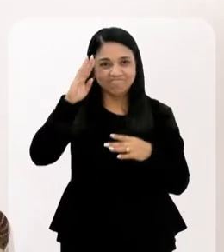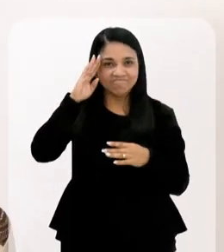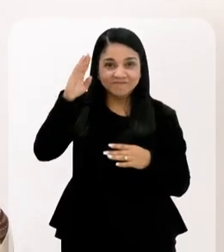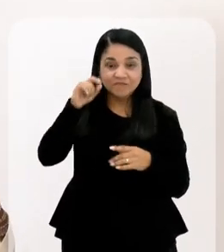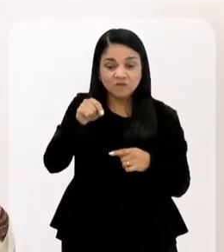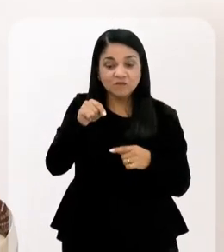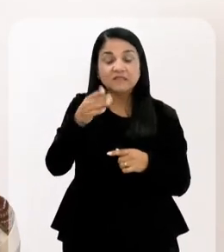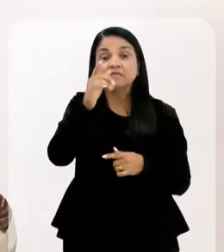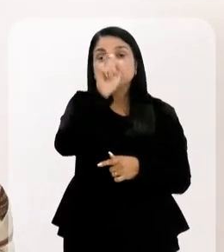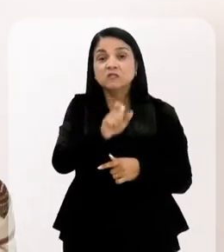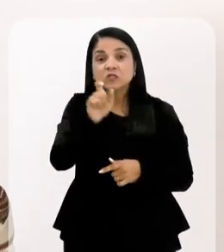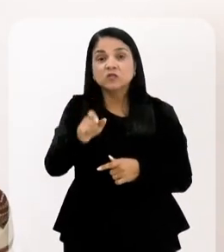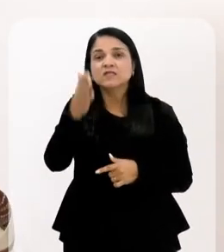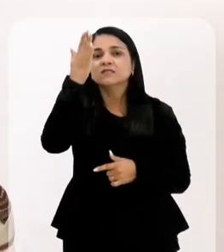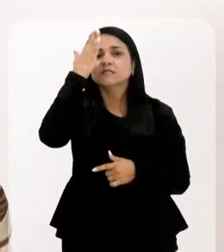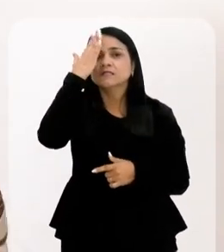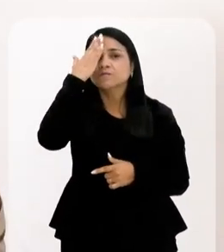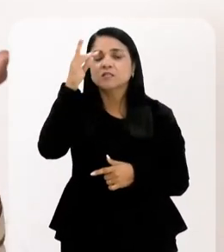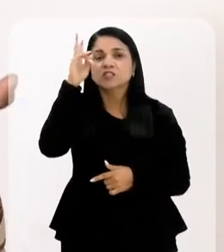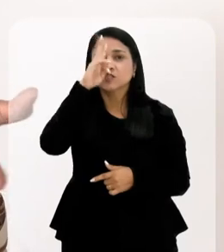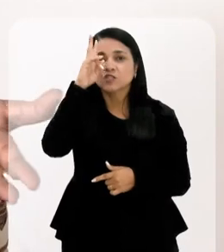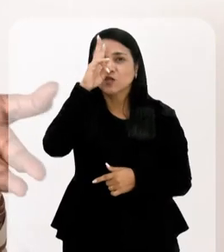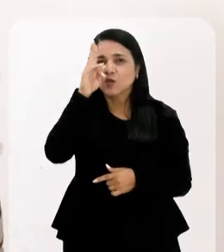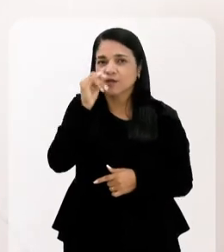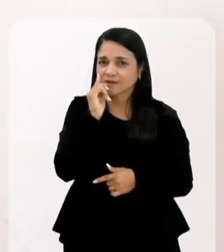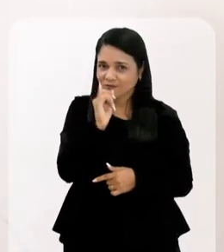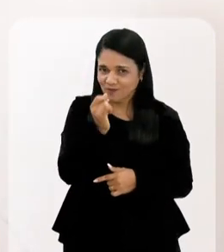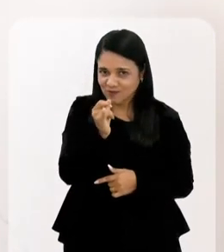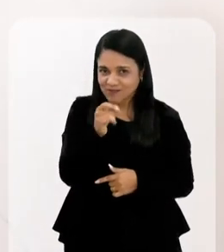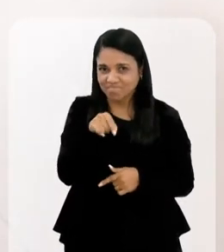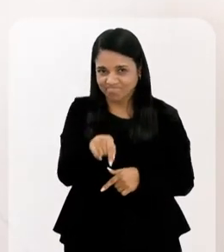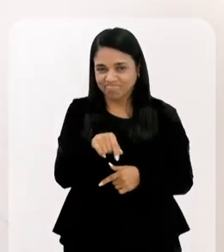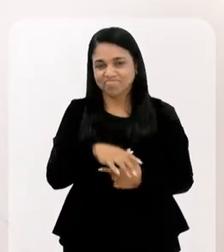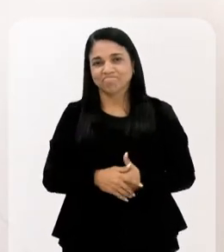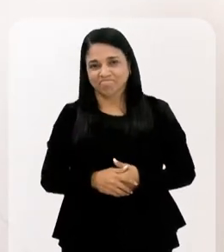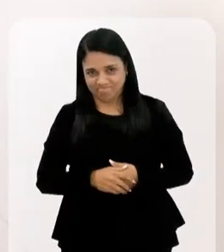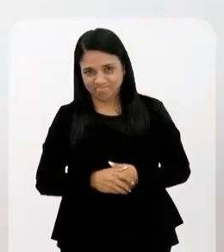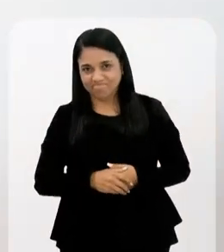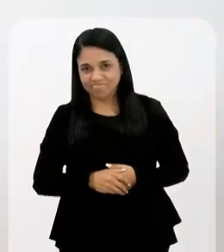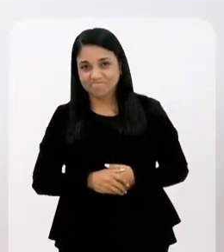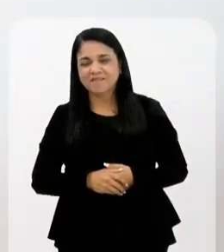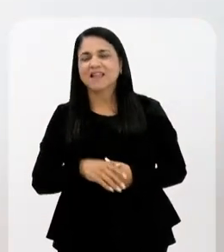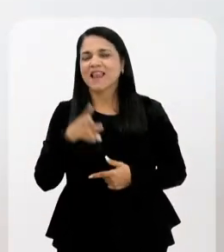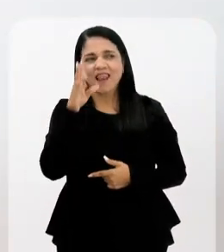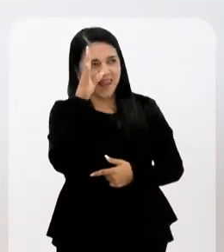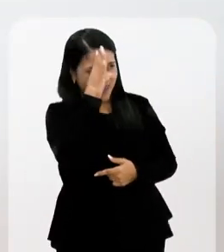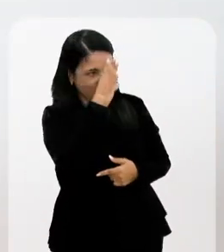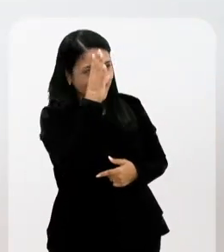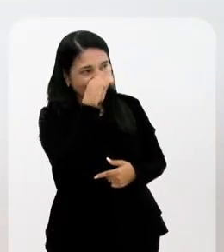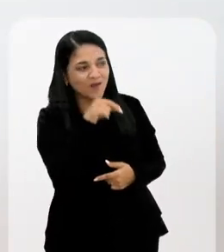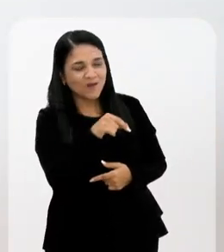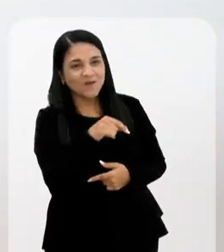turístico, para as pessoas saberem a verdadeira história do que está acontecendo ali. Sim. Muito legal. E eu acho que,